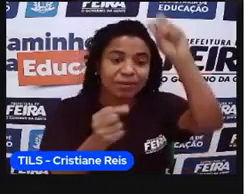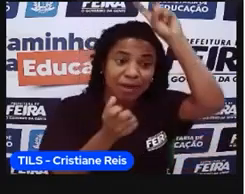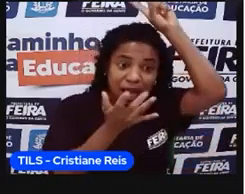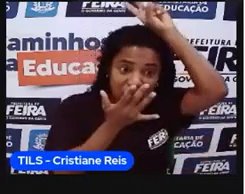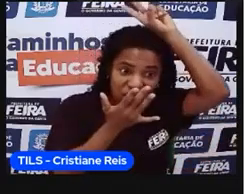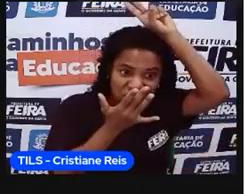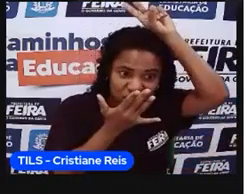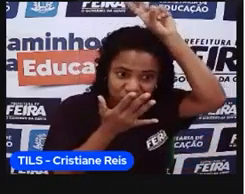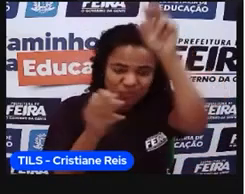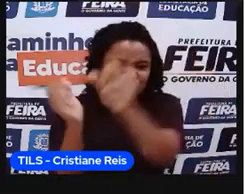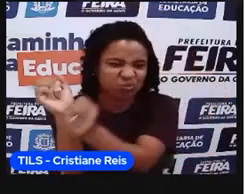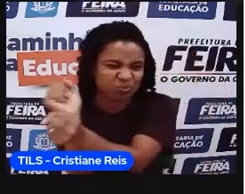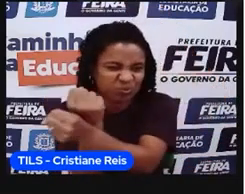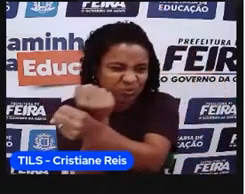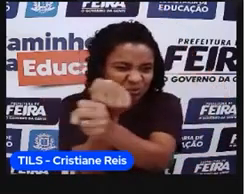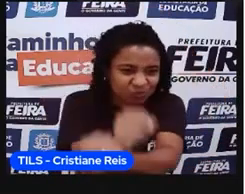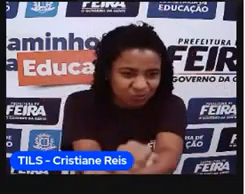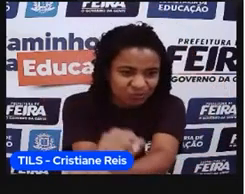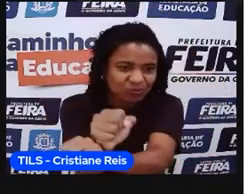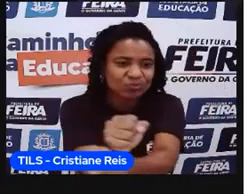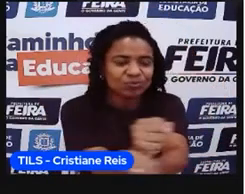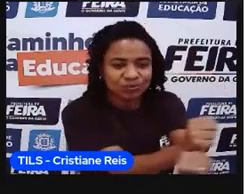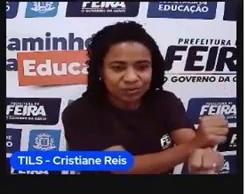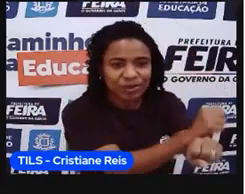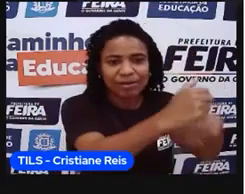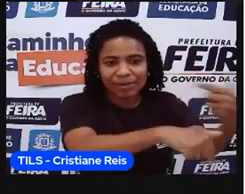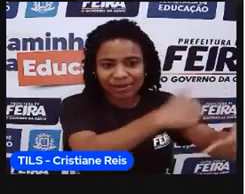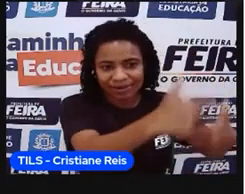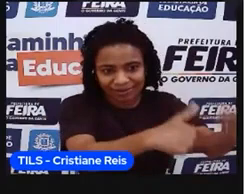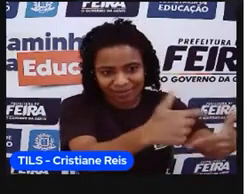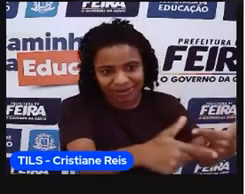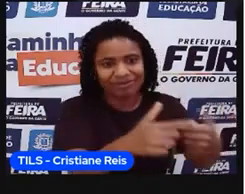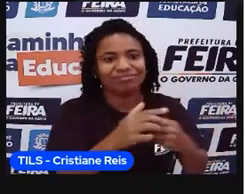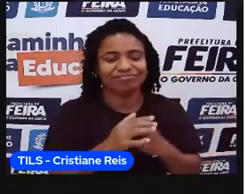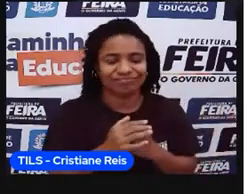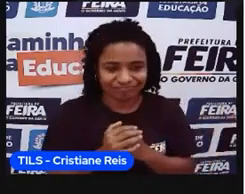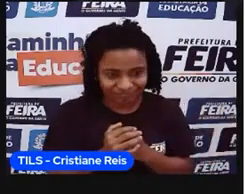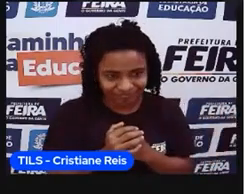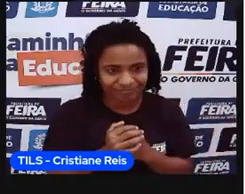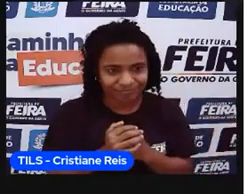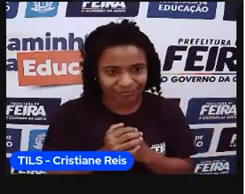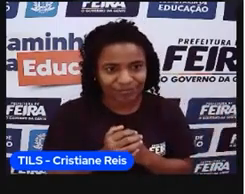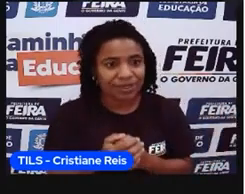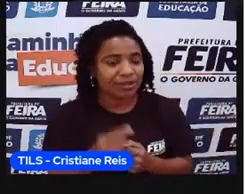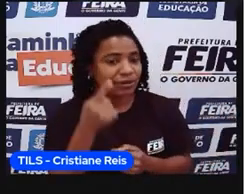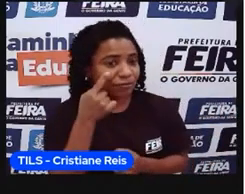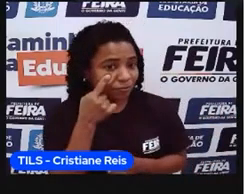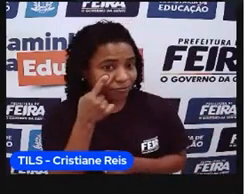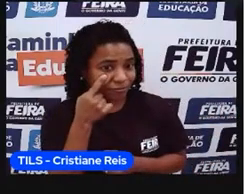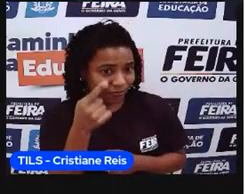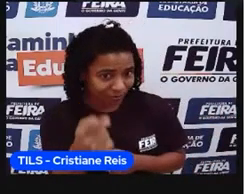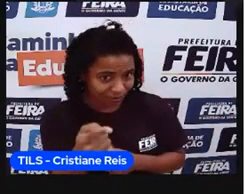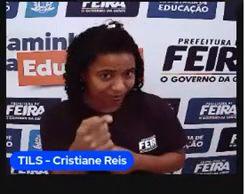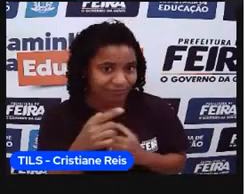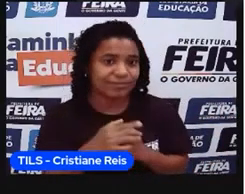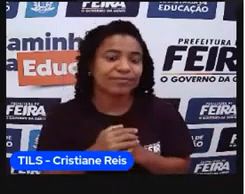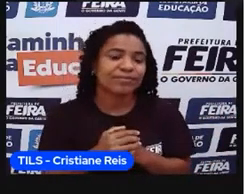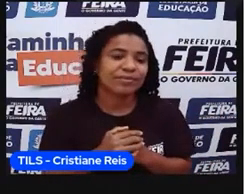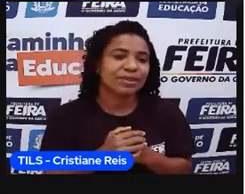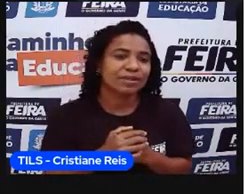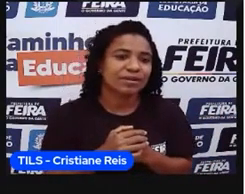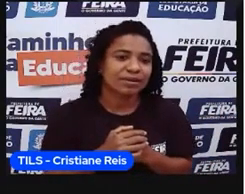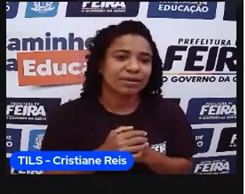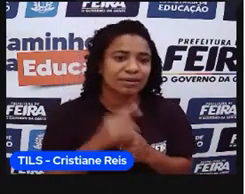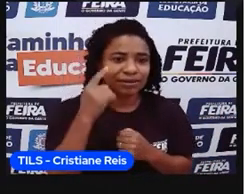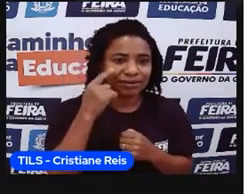para tudo. Então, percebam que a gente não tinha muito esse interesse antes, o primeiro se deu, foi aqui,